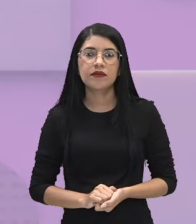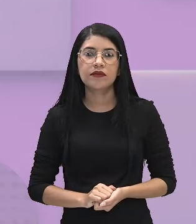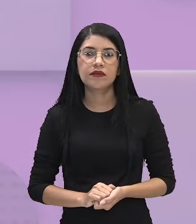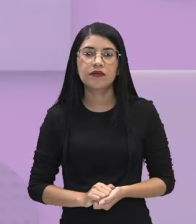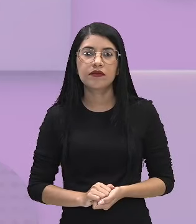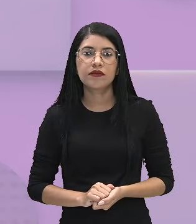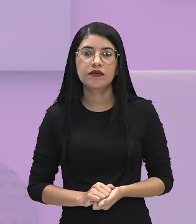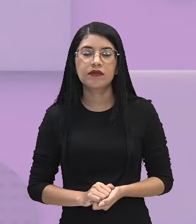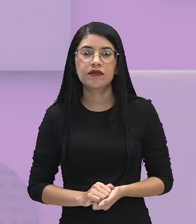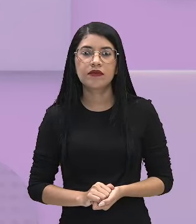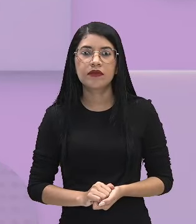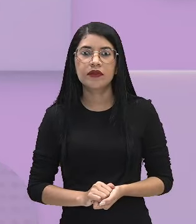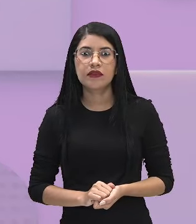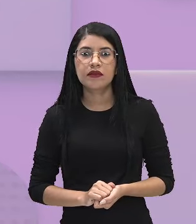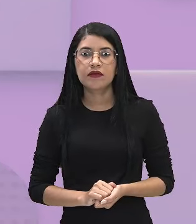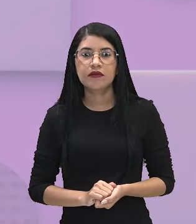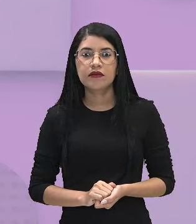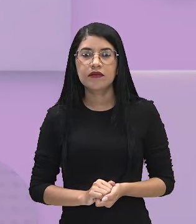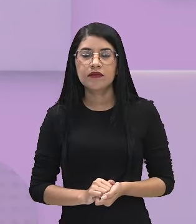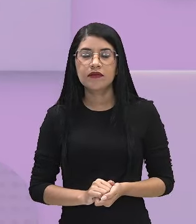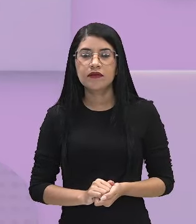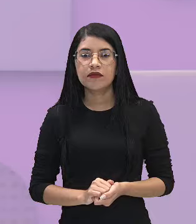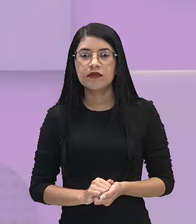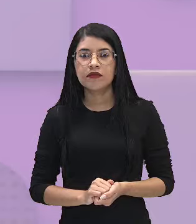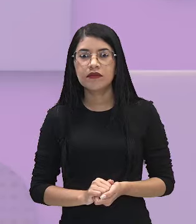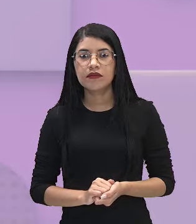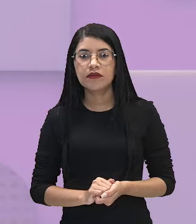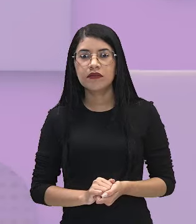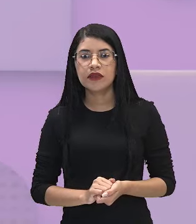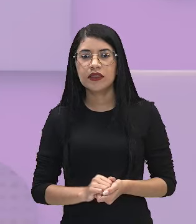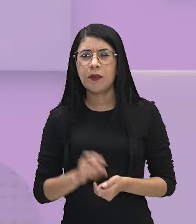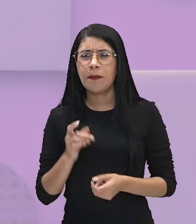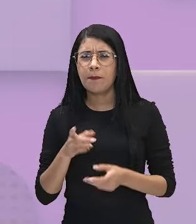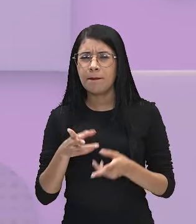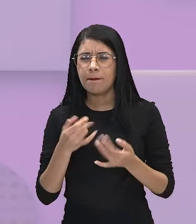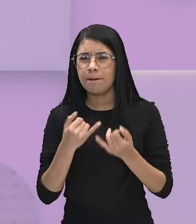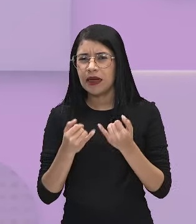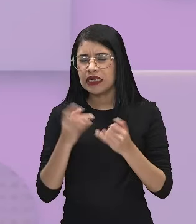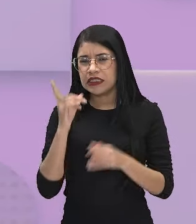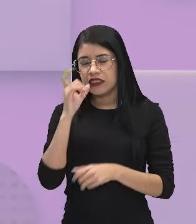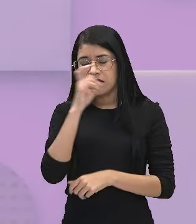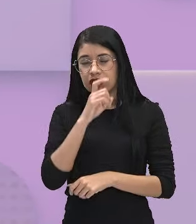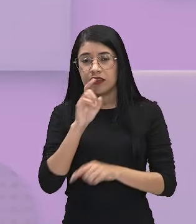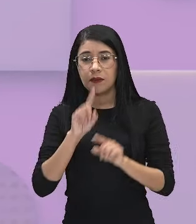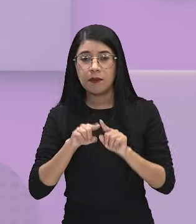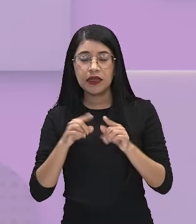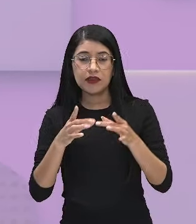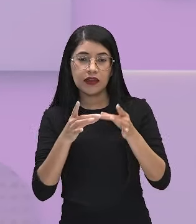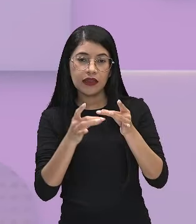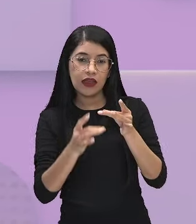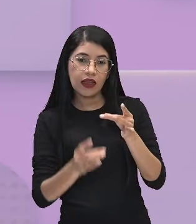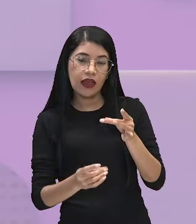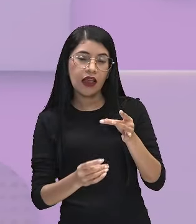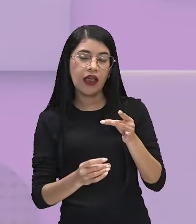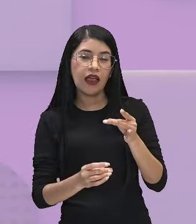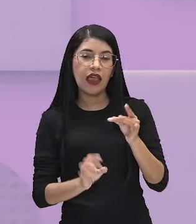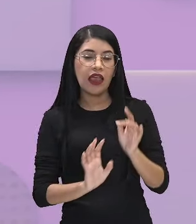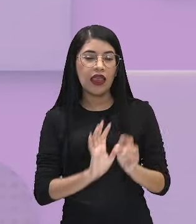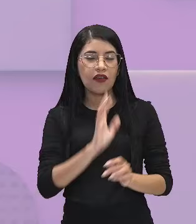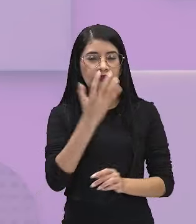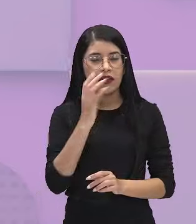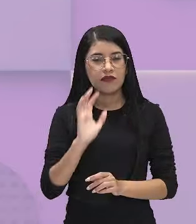A primeira vista, parece que essa questão é bem difícil, né? Mas a gente vai detalhar aí, evento por evento,